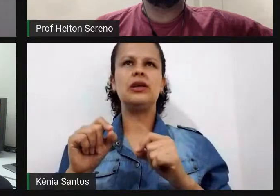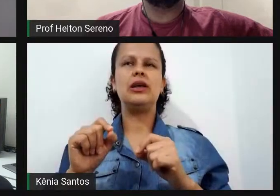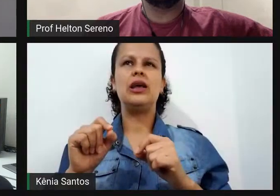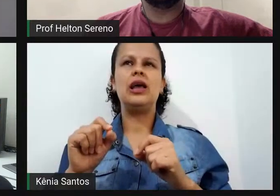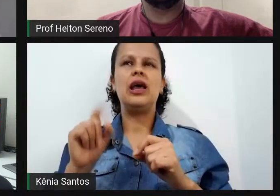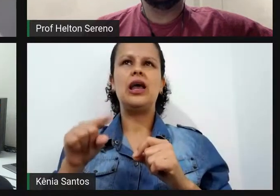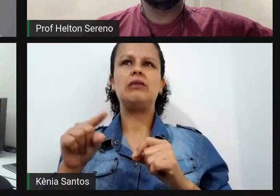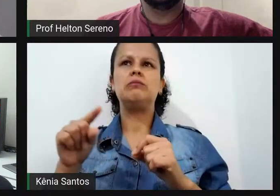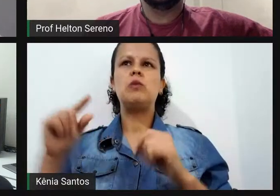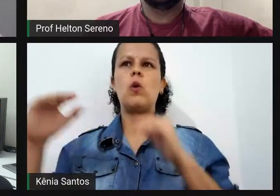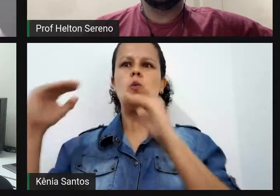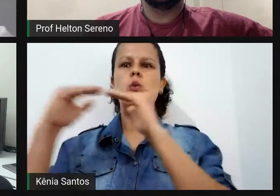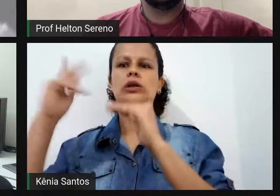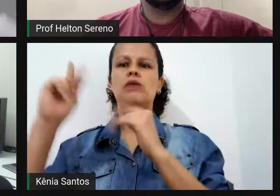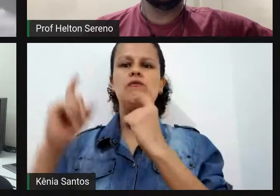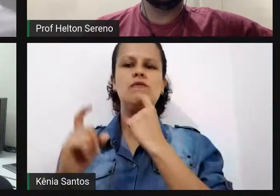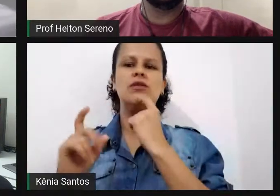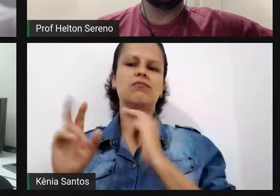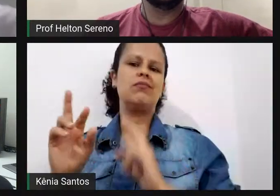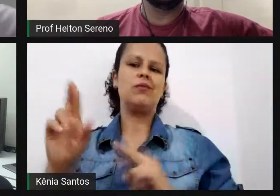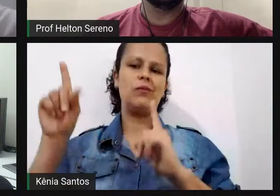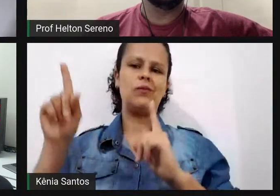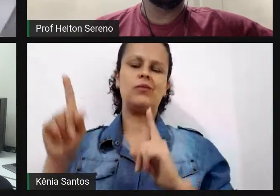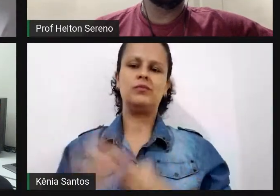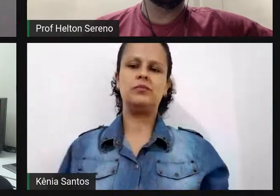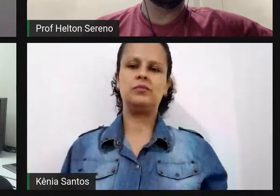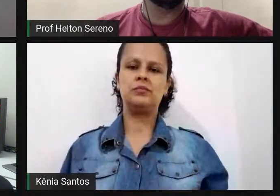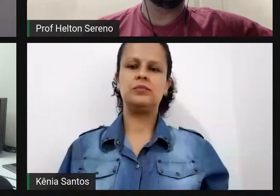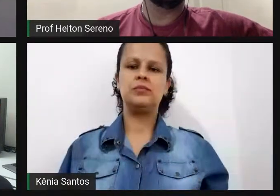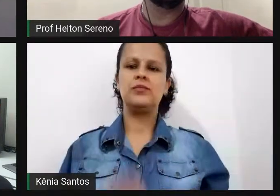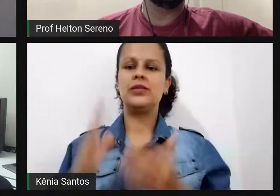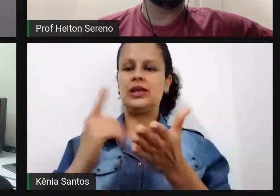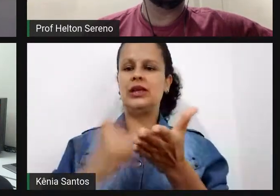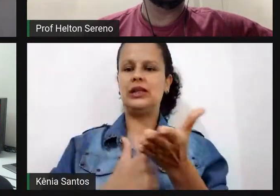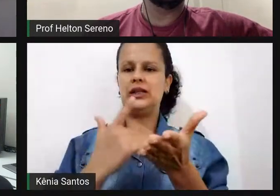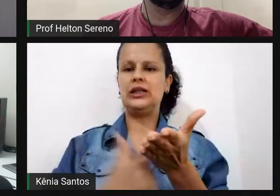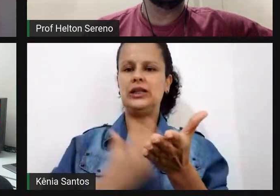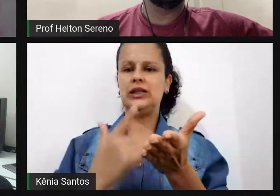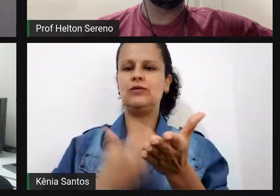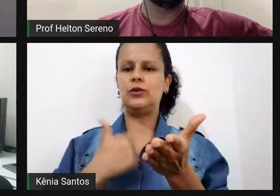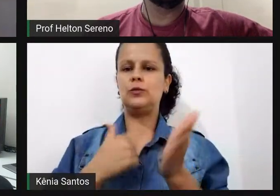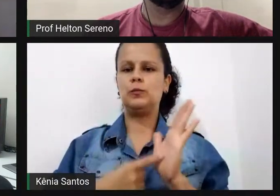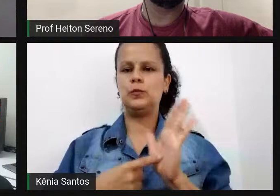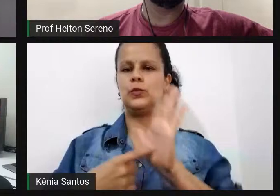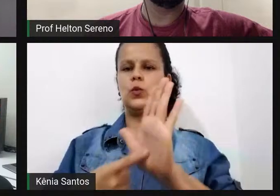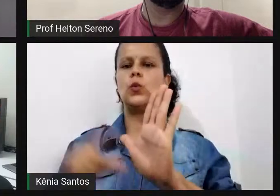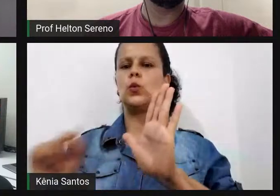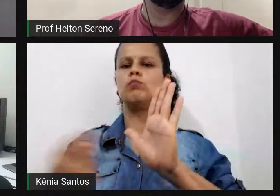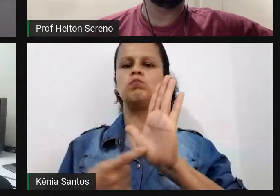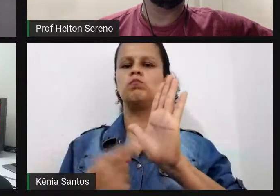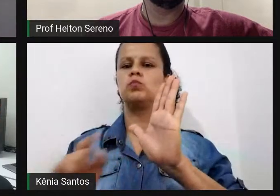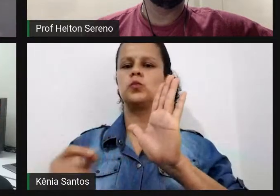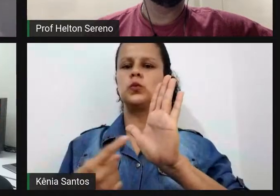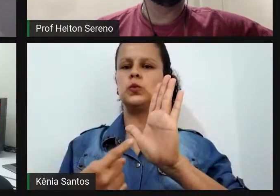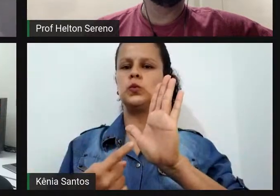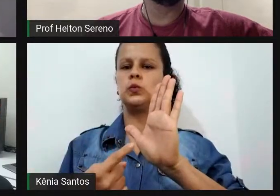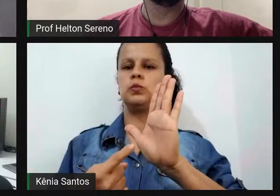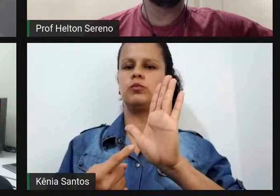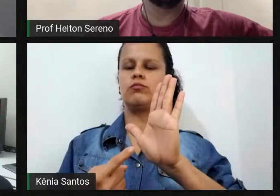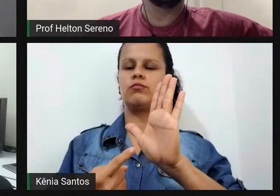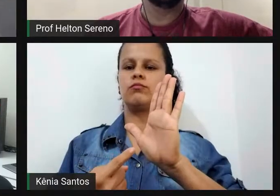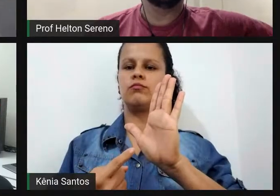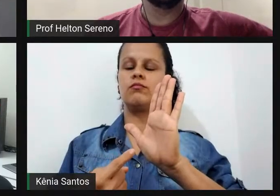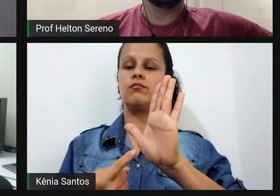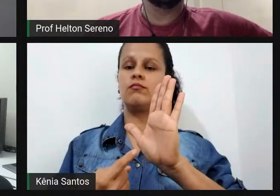Eu vou pegar aqui um livro só para mostrar para vocês do Paz e Salzberg. Ele, esse livro